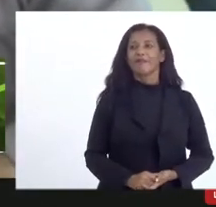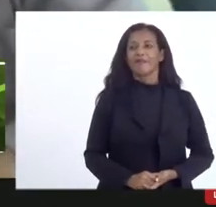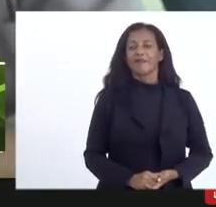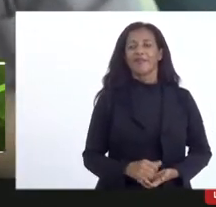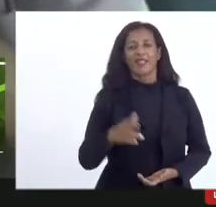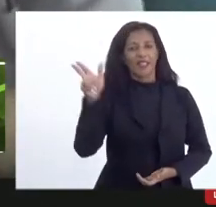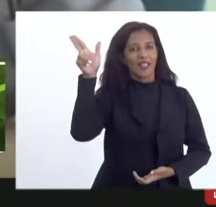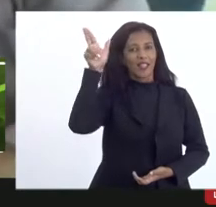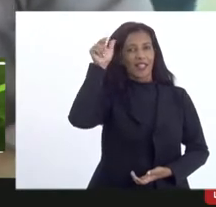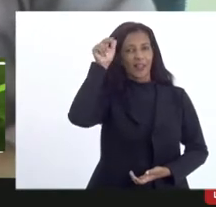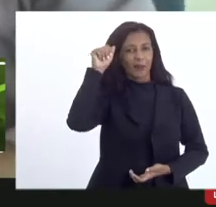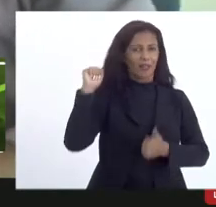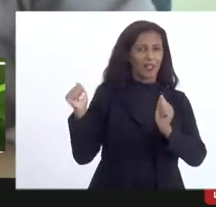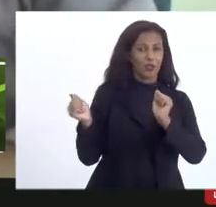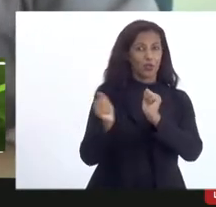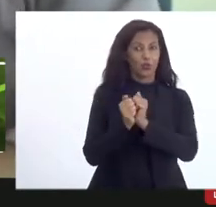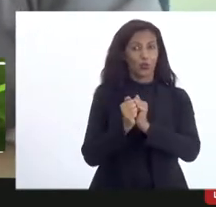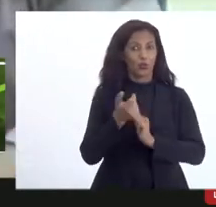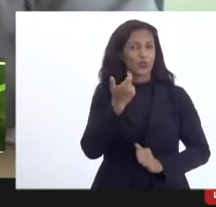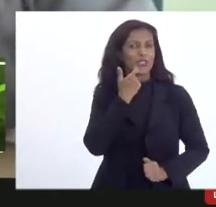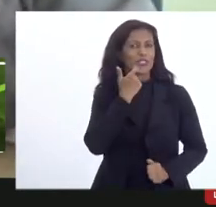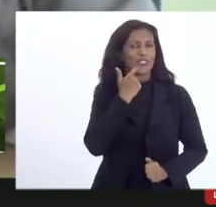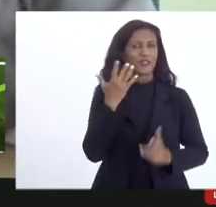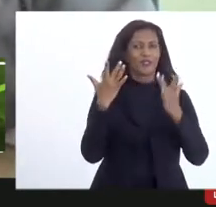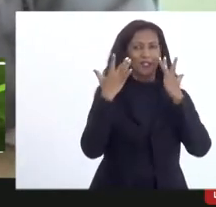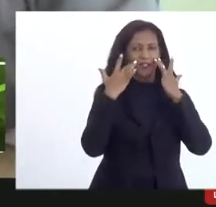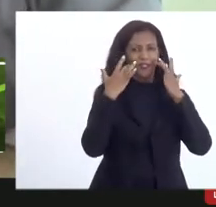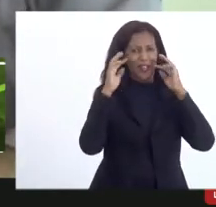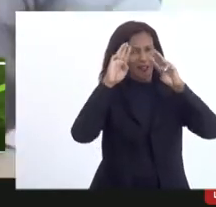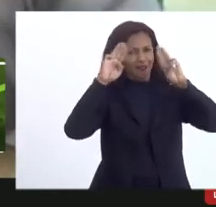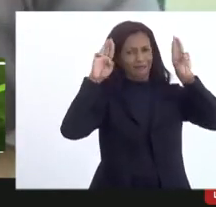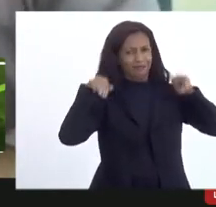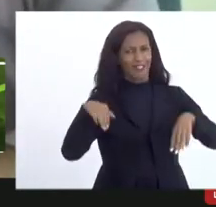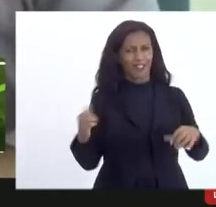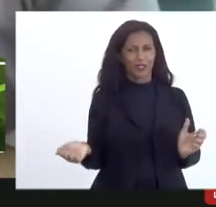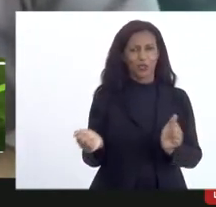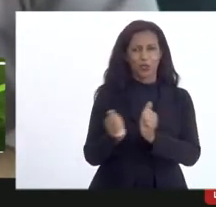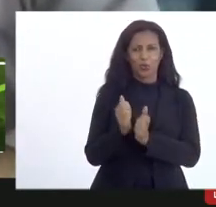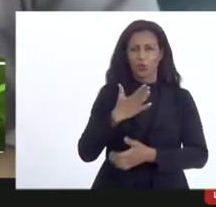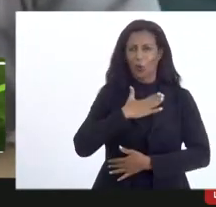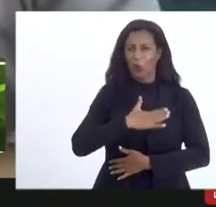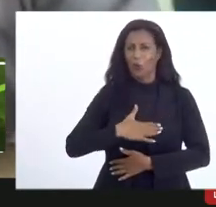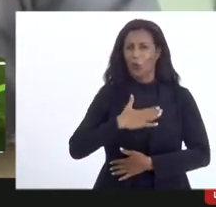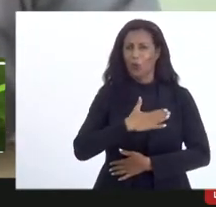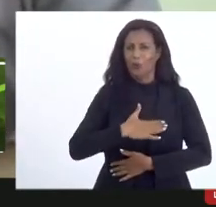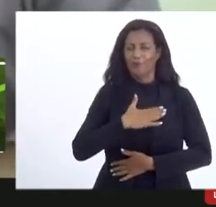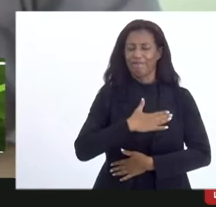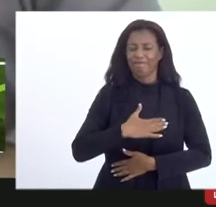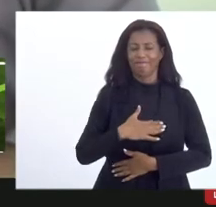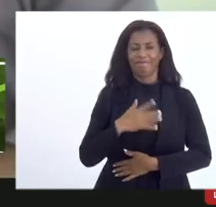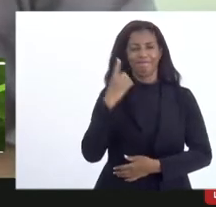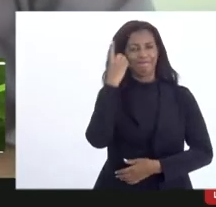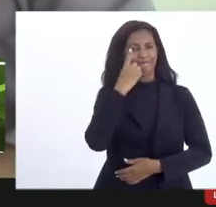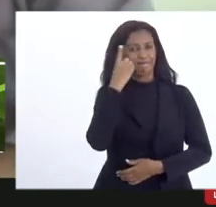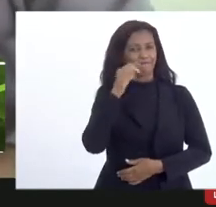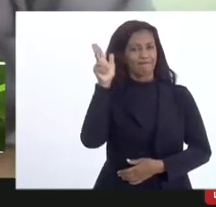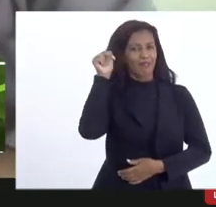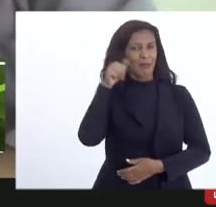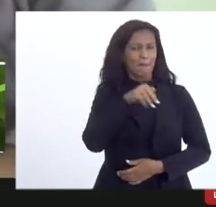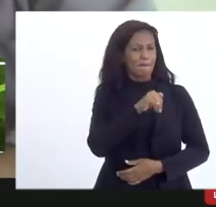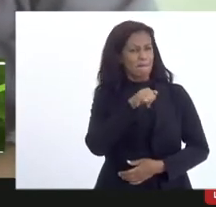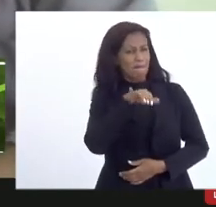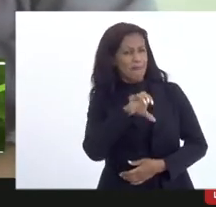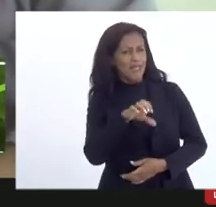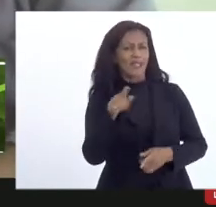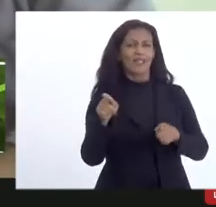Cultura. Estivemos sexta-feira, no Dia da Cultura, lá no Teatro Municipal. Um prazer, deputado Eleomar. Deputado Carlos Mink,